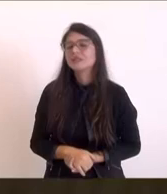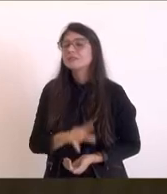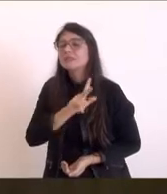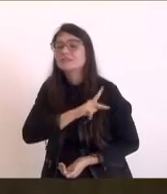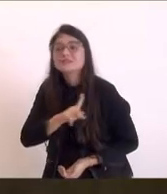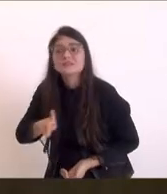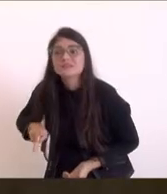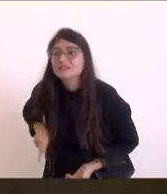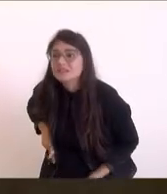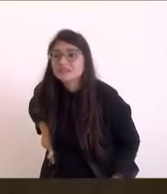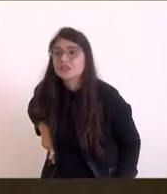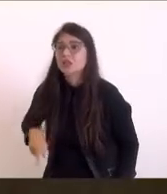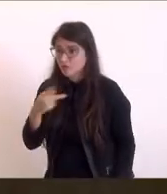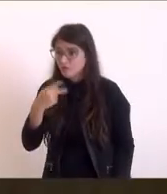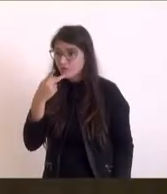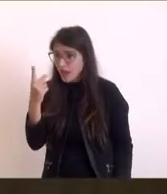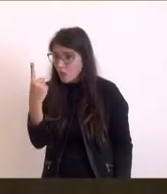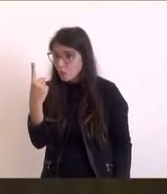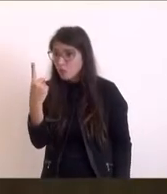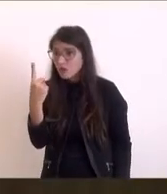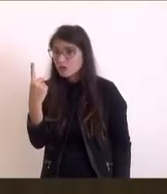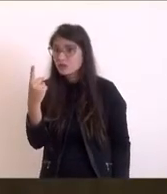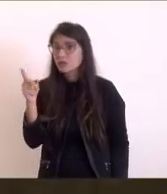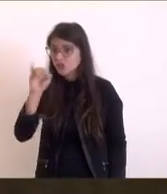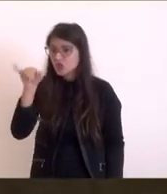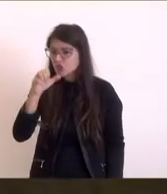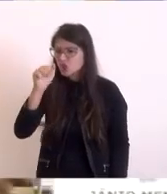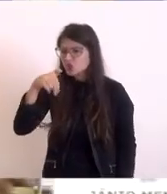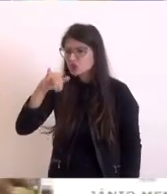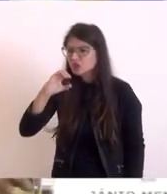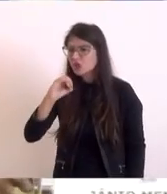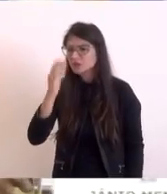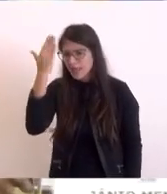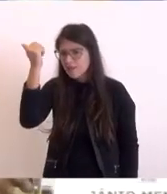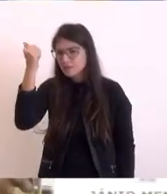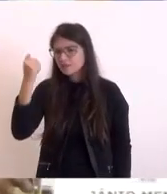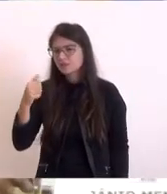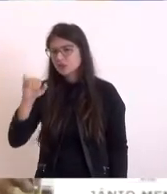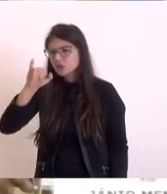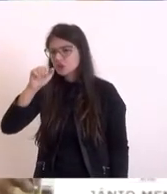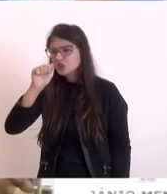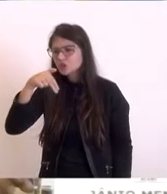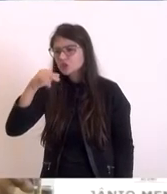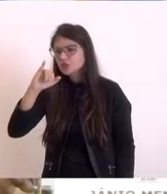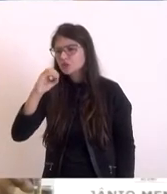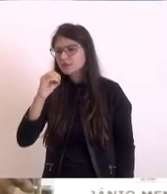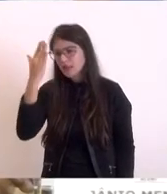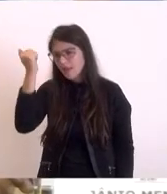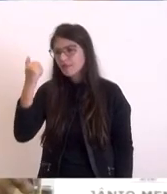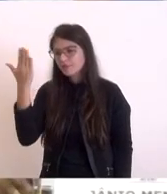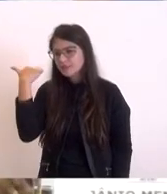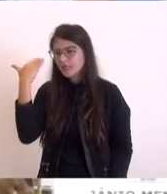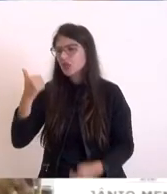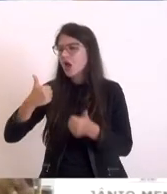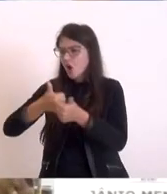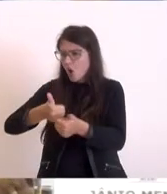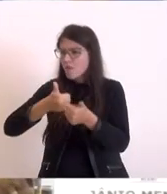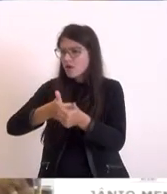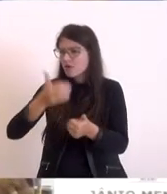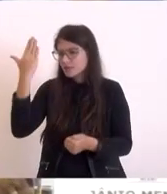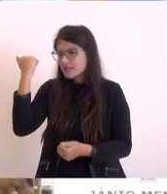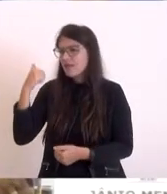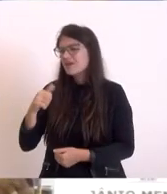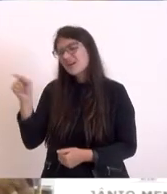André olha vou dizer a vocês uma coisa o Jânio sabe disso porque porque acompanhou de perto os nossos e tem